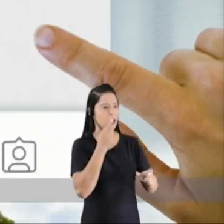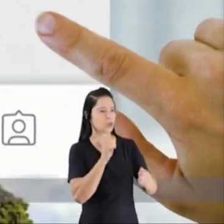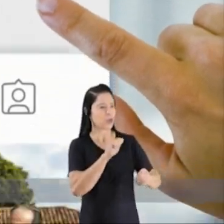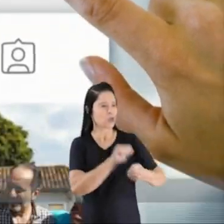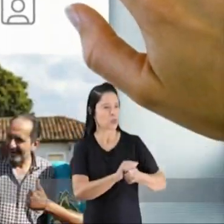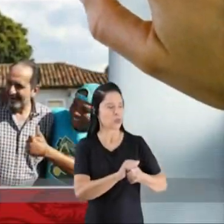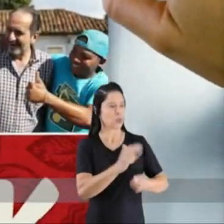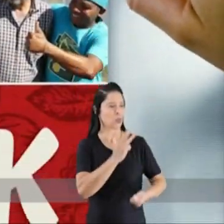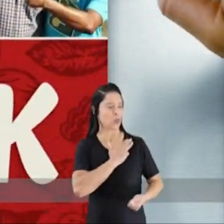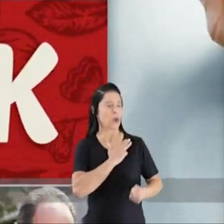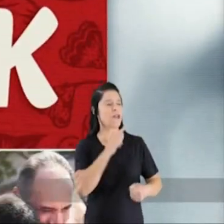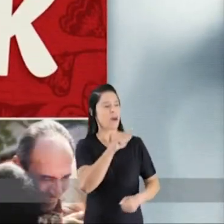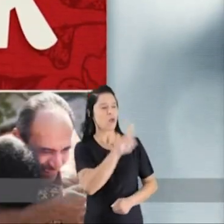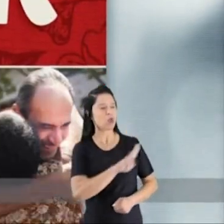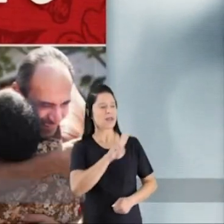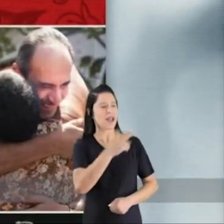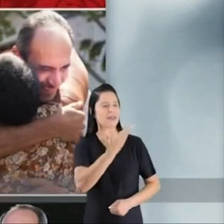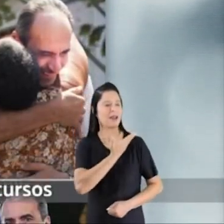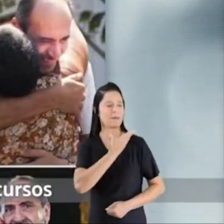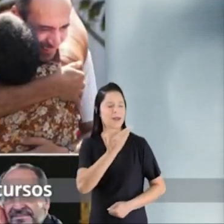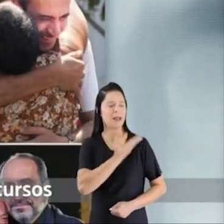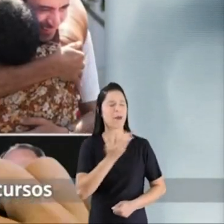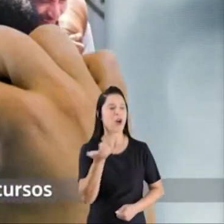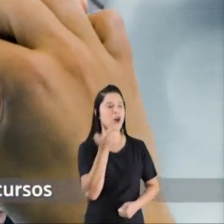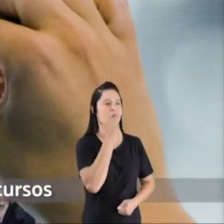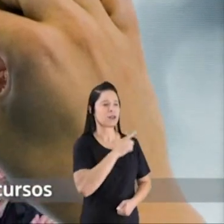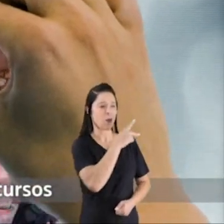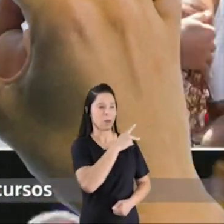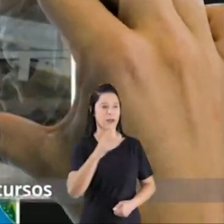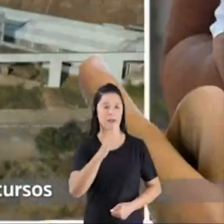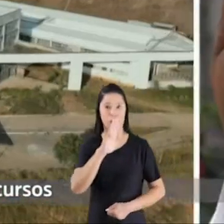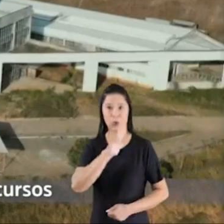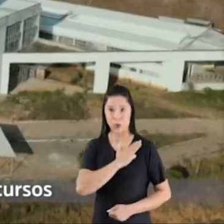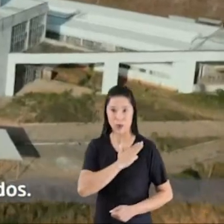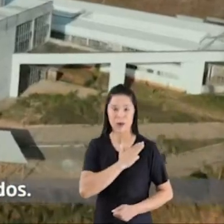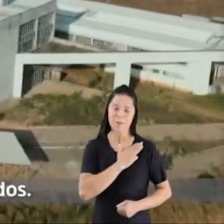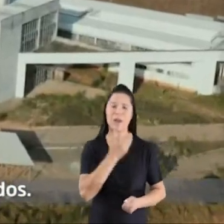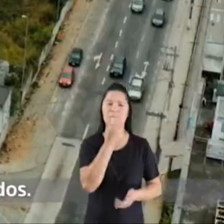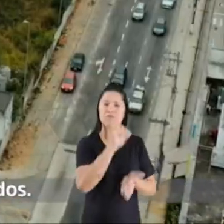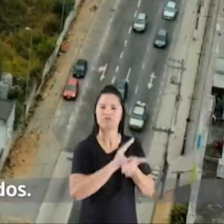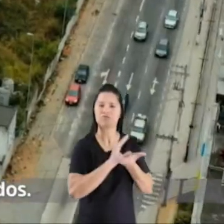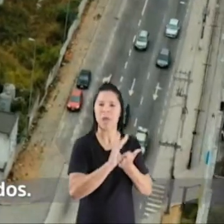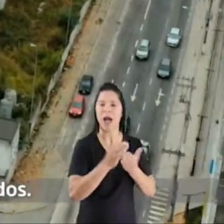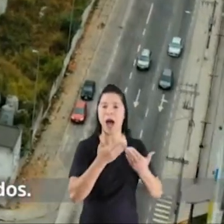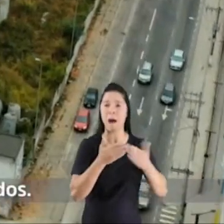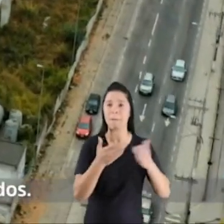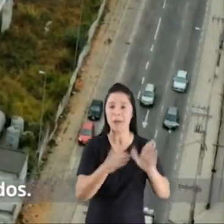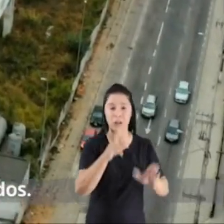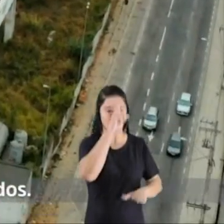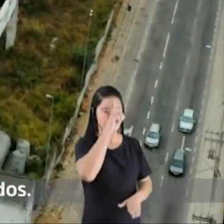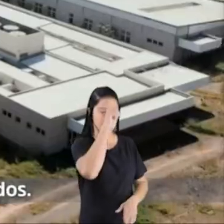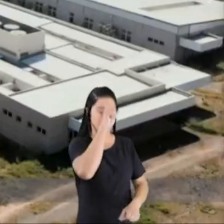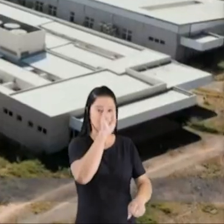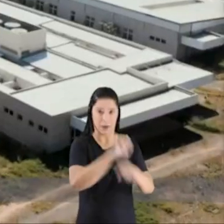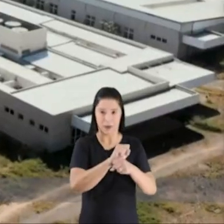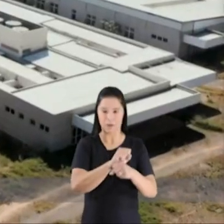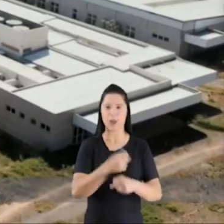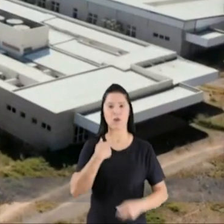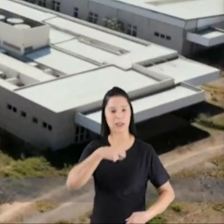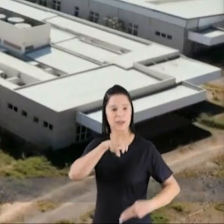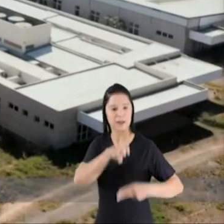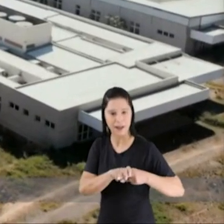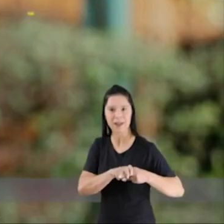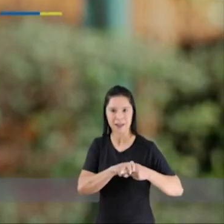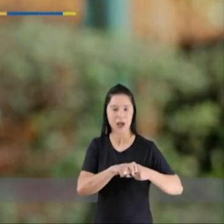está do lado do Lula e vai usar essa amizade para buscar com o presidente Lula os recursos para abrir os hospitais que estão parados. Tem que